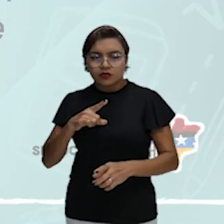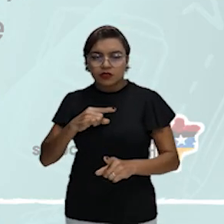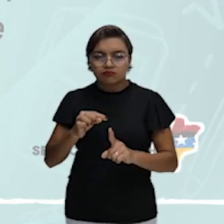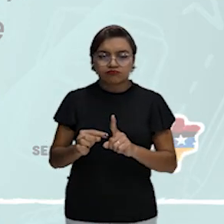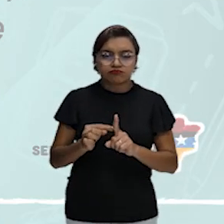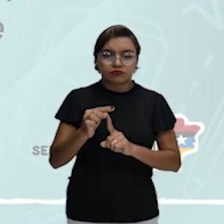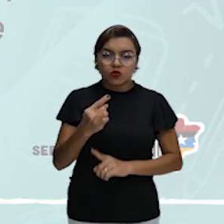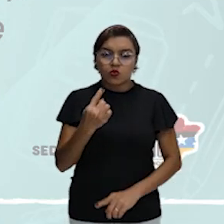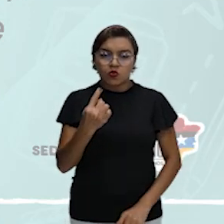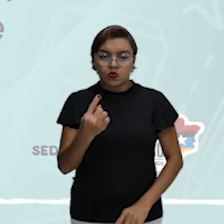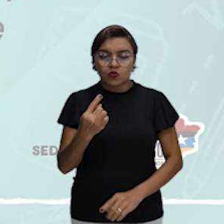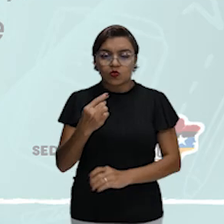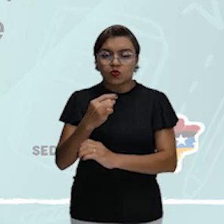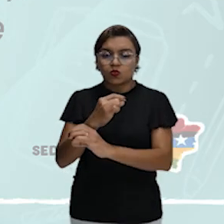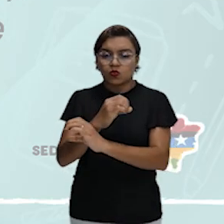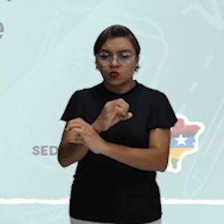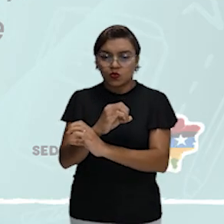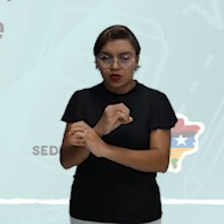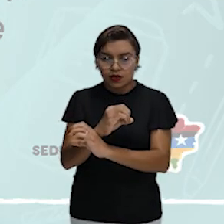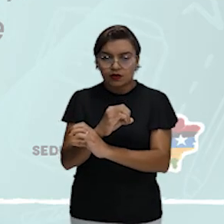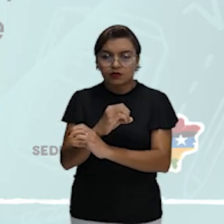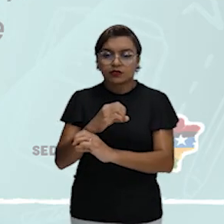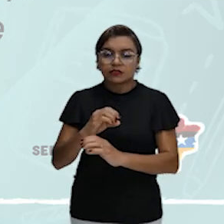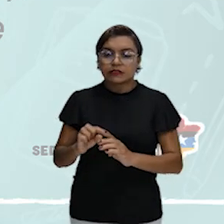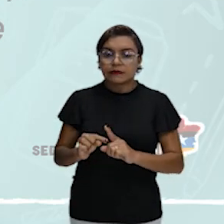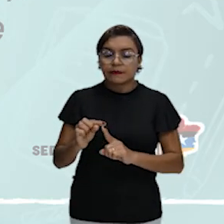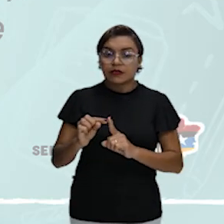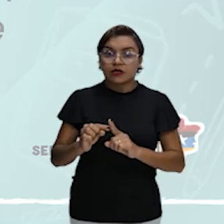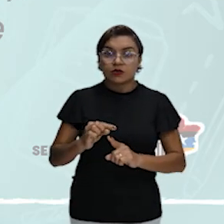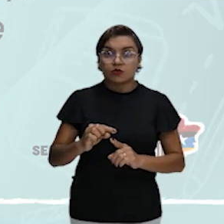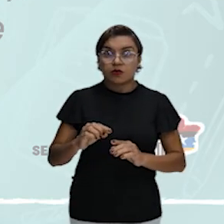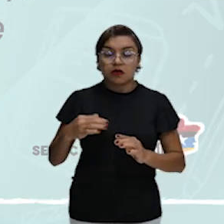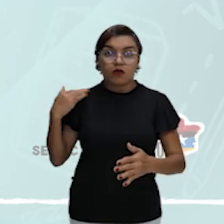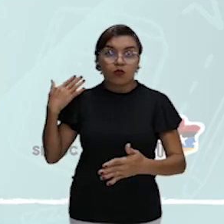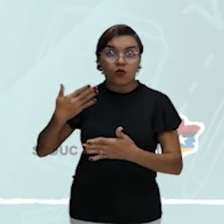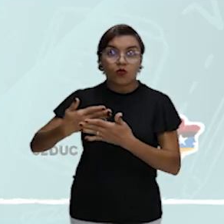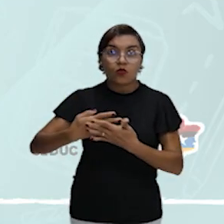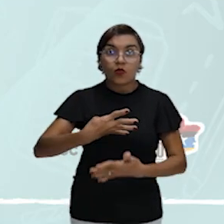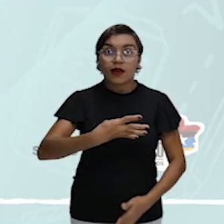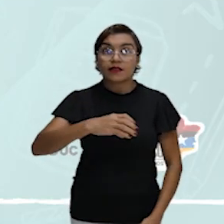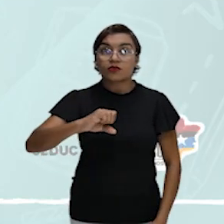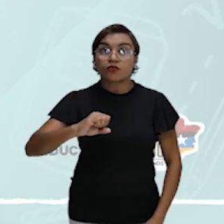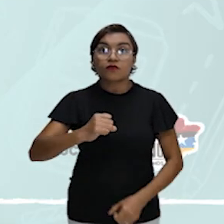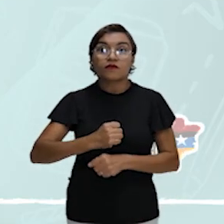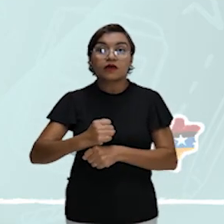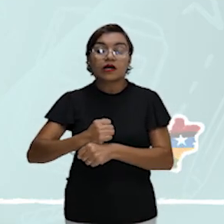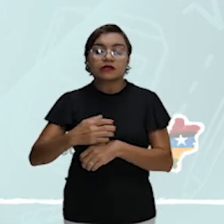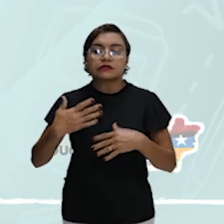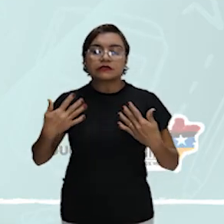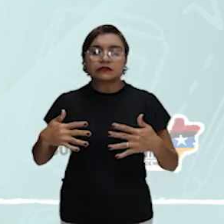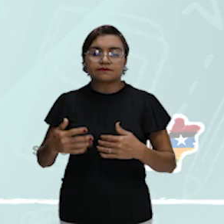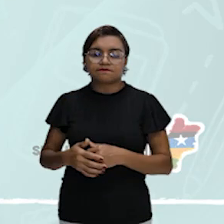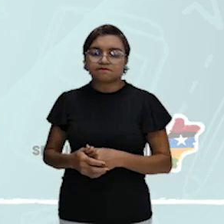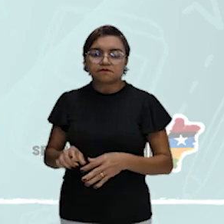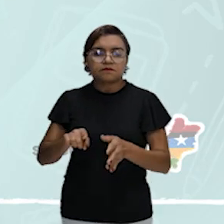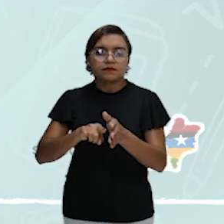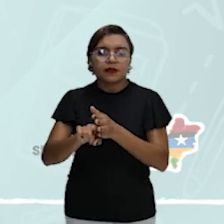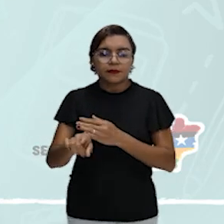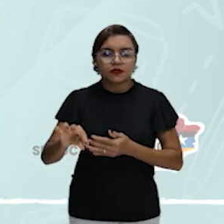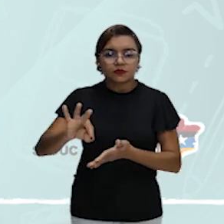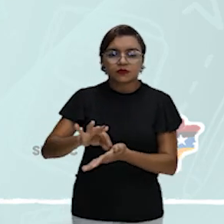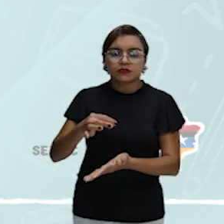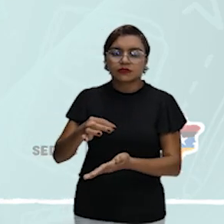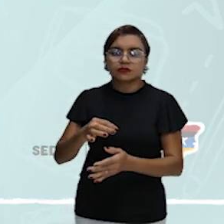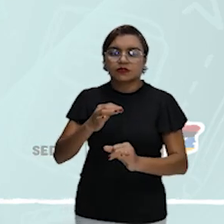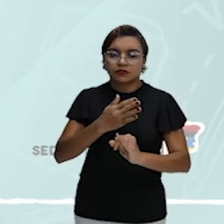nos últimos 49 anos. tá? Aí ele te pergunta, né? Os registros da difusão de